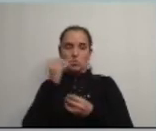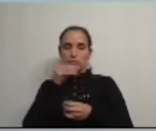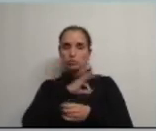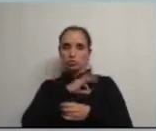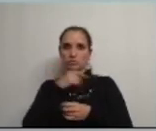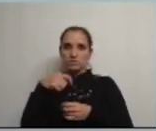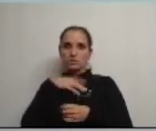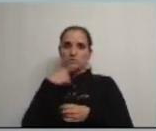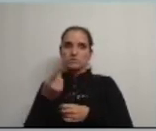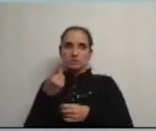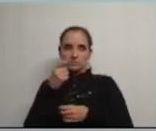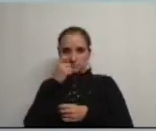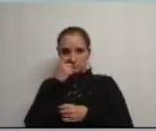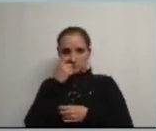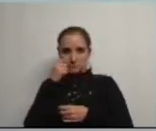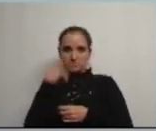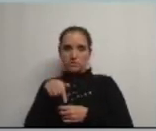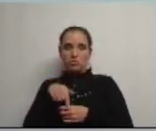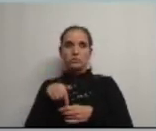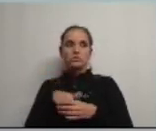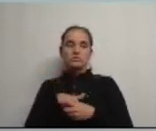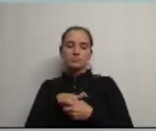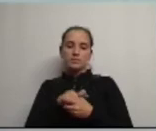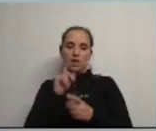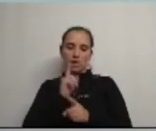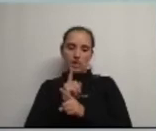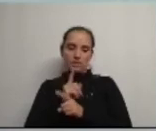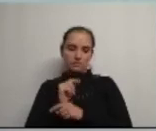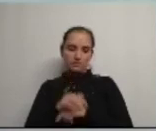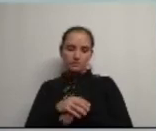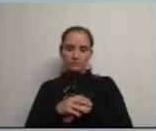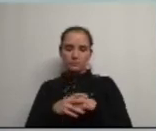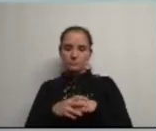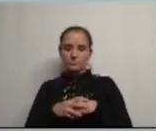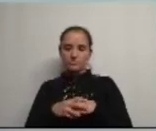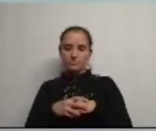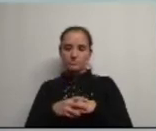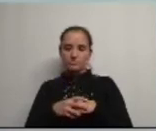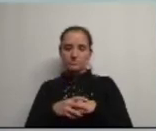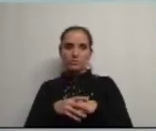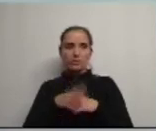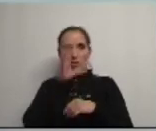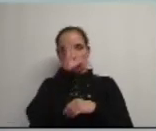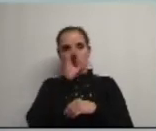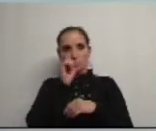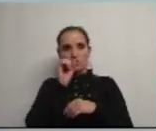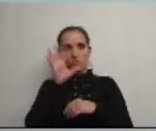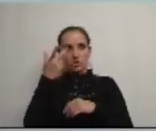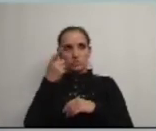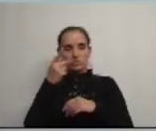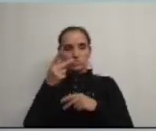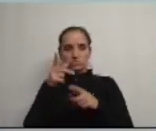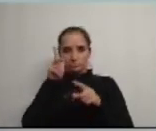Presidente da Câmara Municipal de Águeda disse aqui neste mesmo local e neste mesmo púlpito ao membro do Governo a quando de uma